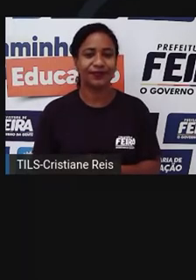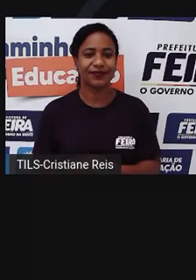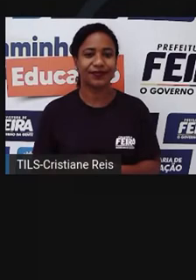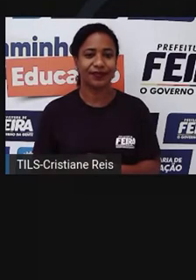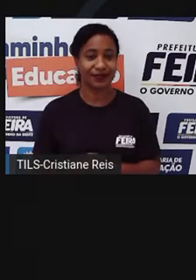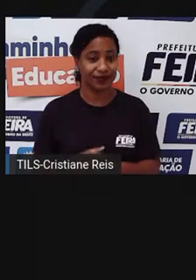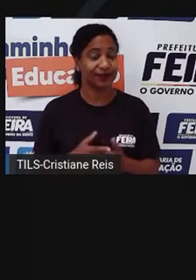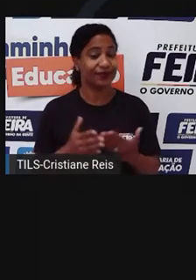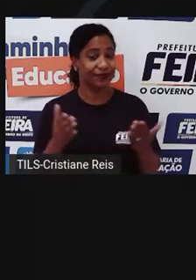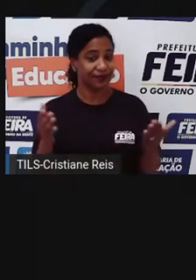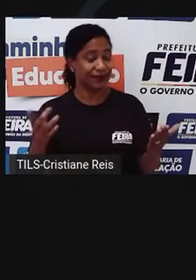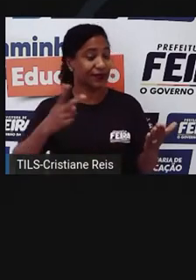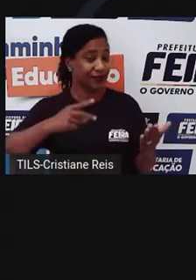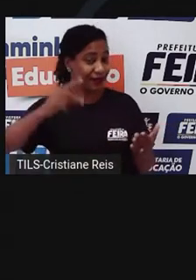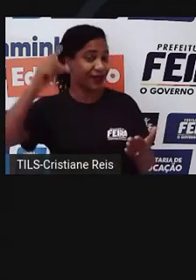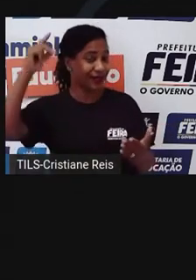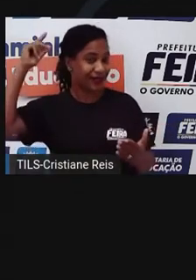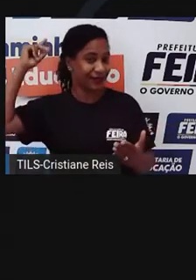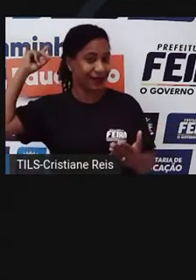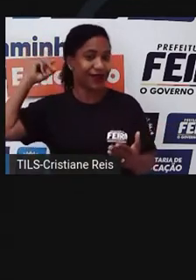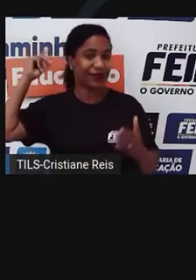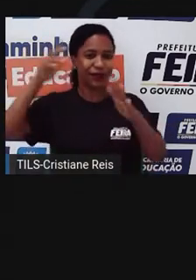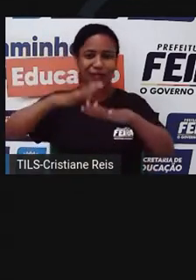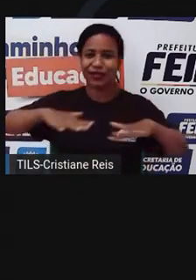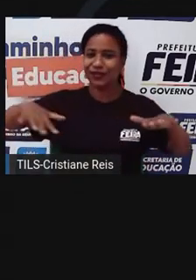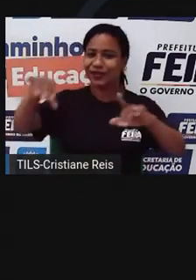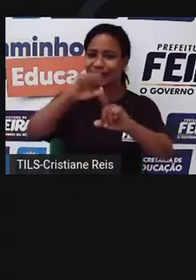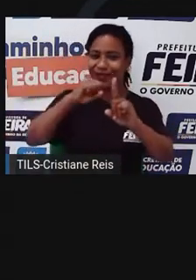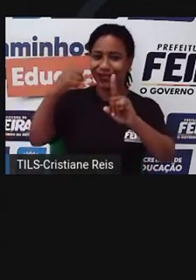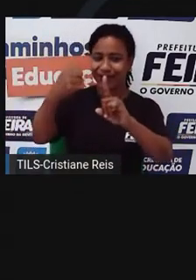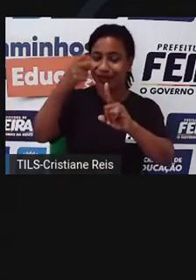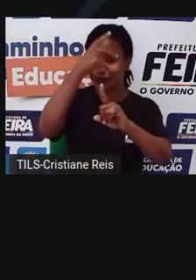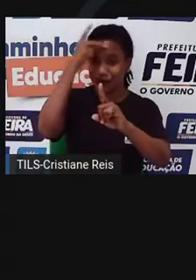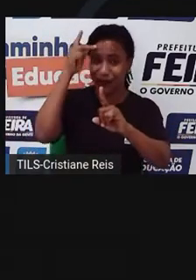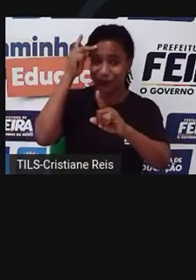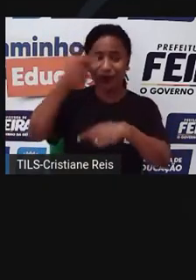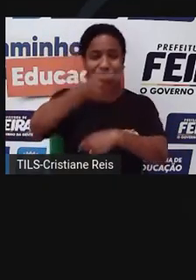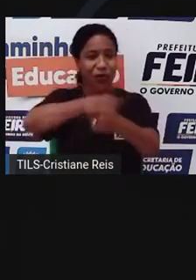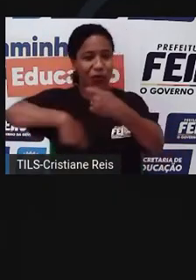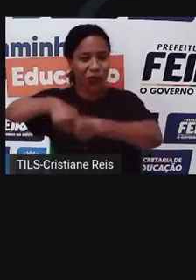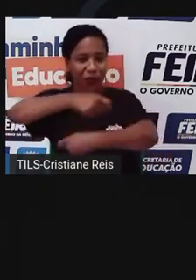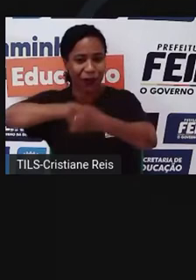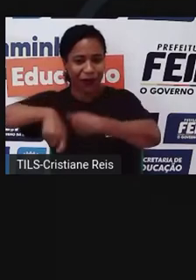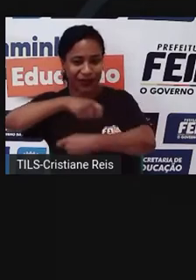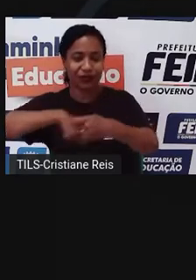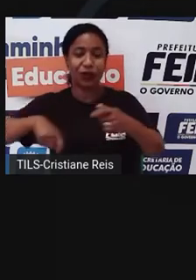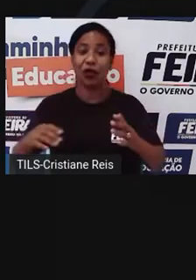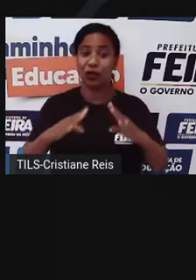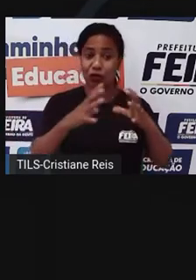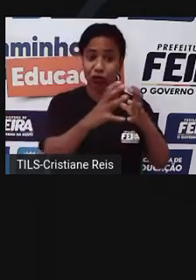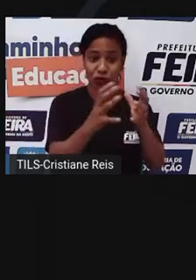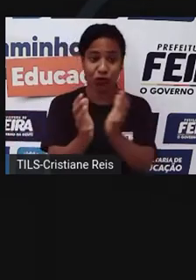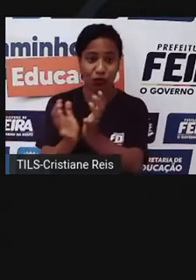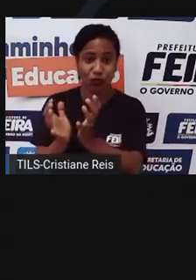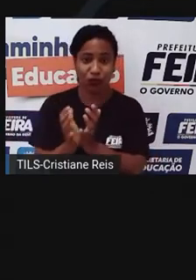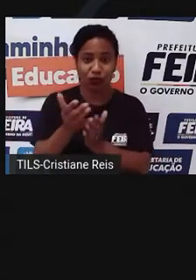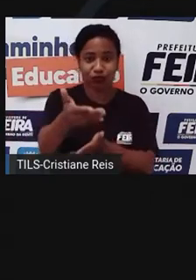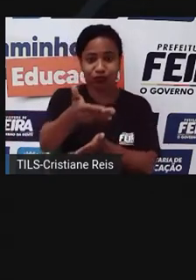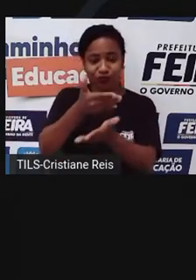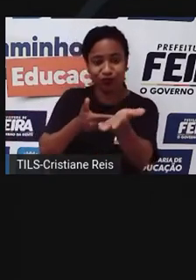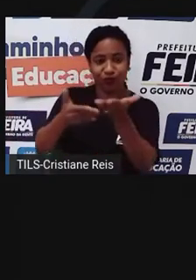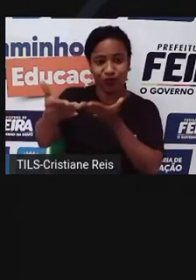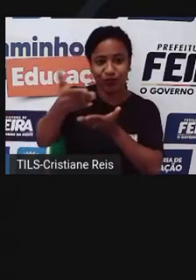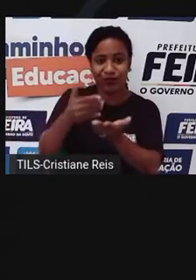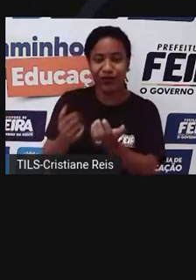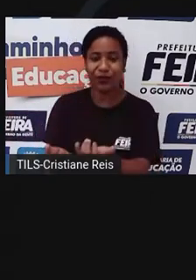Desde os primórdios da civilização, o homem já praticava o comércio. As tribos trocavam os excedentes de sua